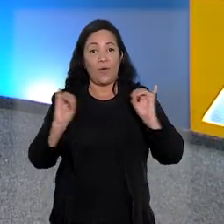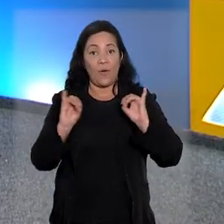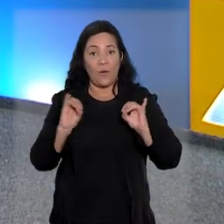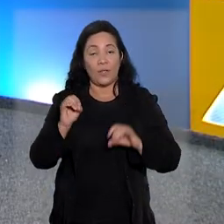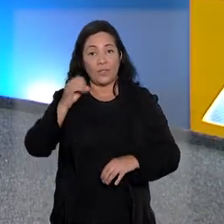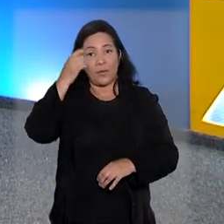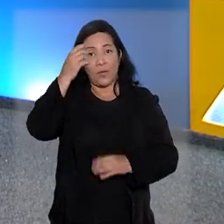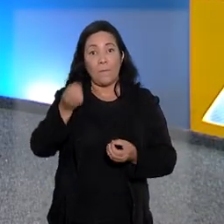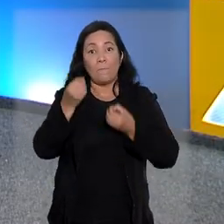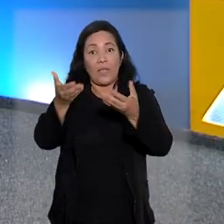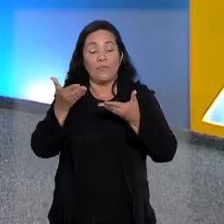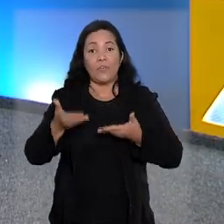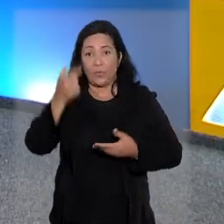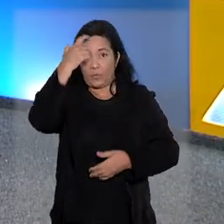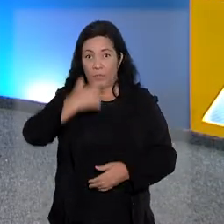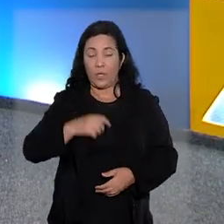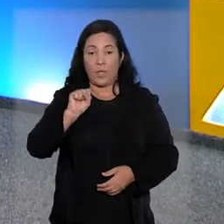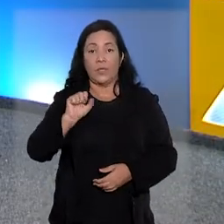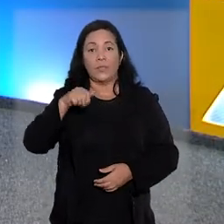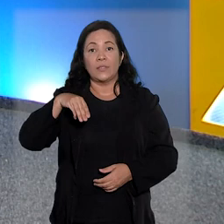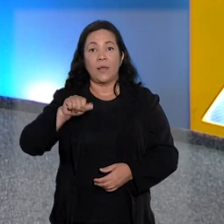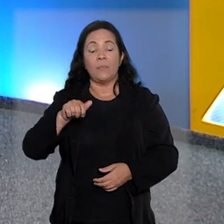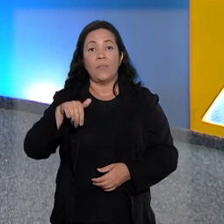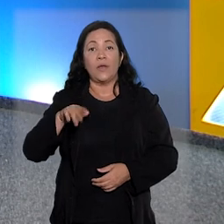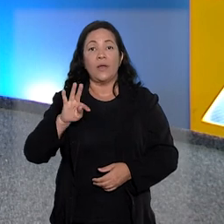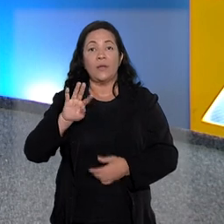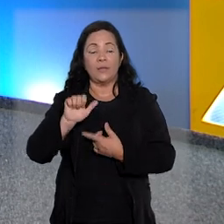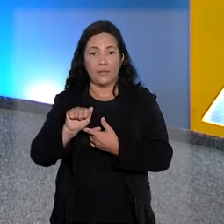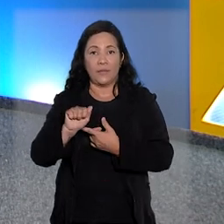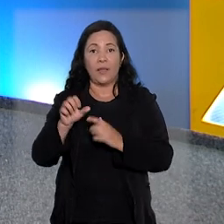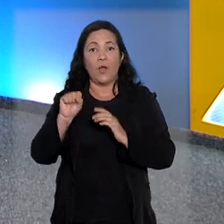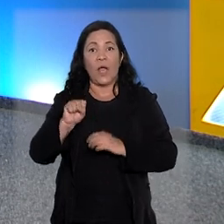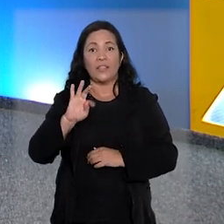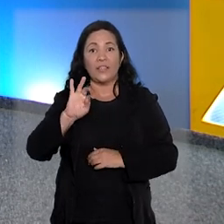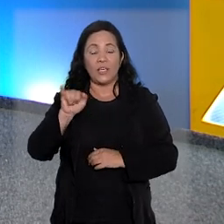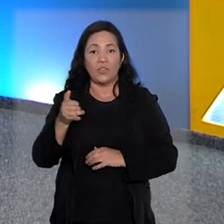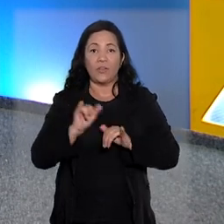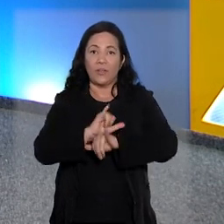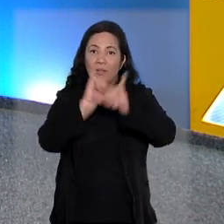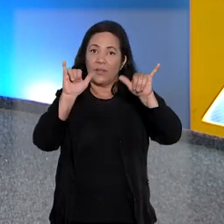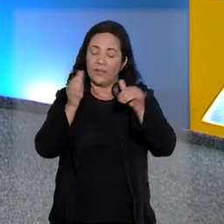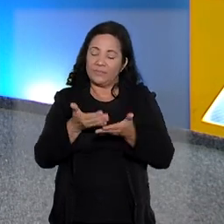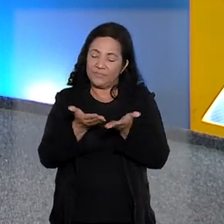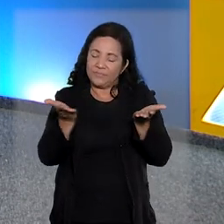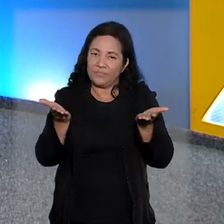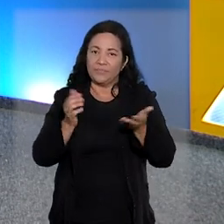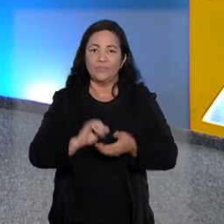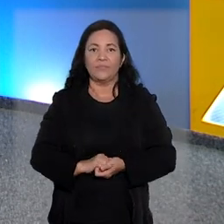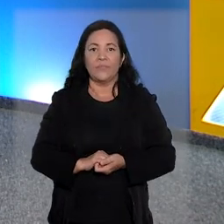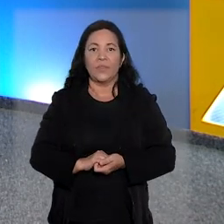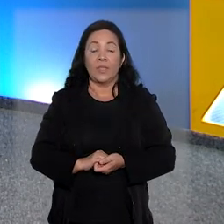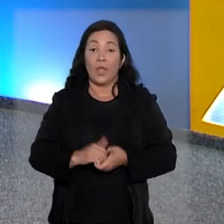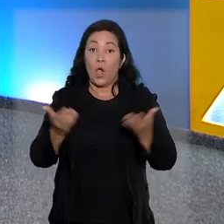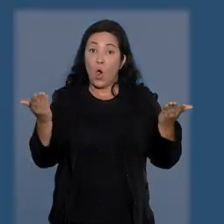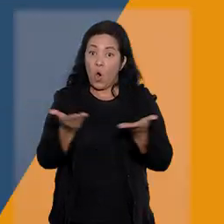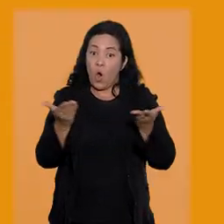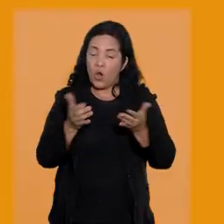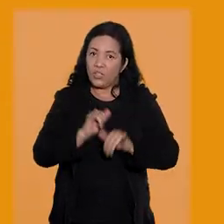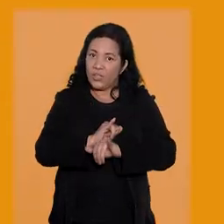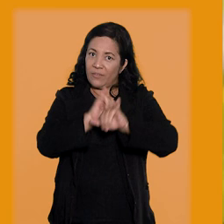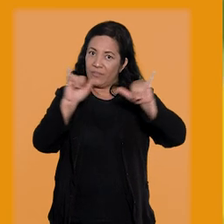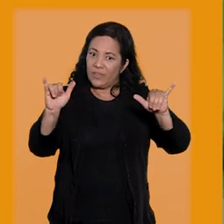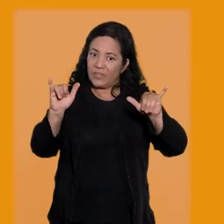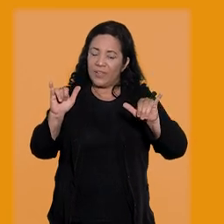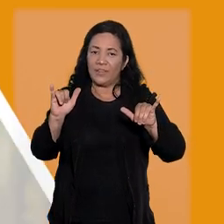Olá, seja muito bem-vindo. Eu sou Samanta Peçanha e o STJ Notícias está no ar. No programa de hoje